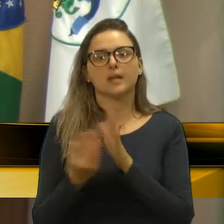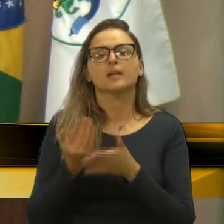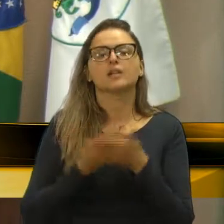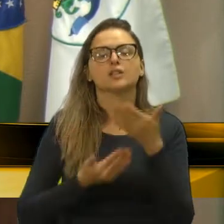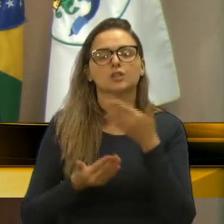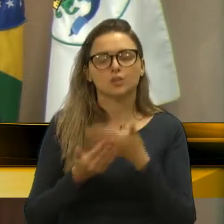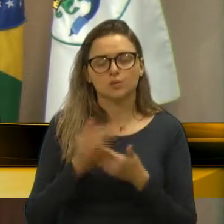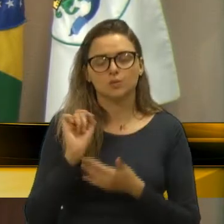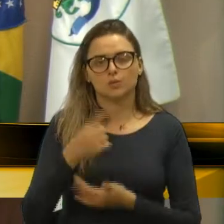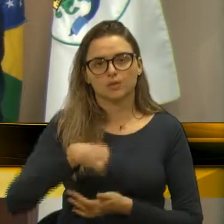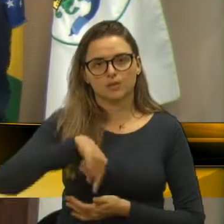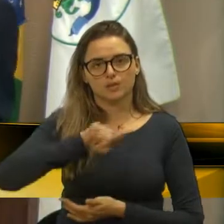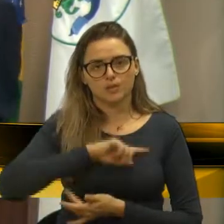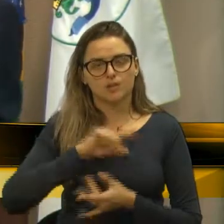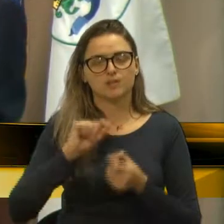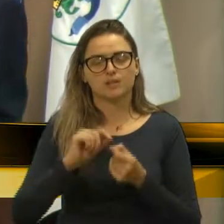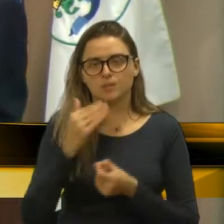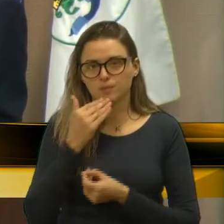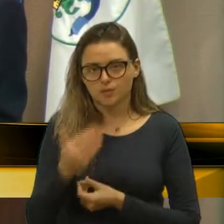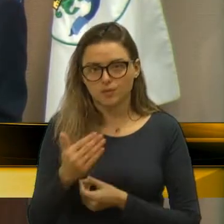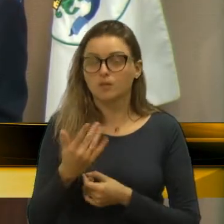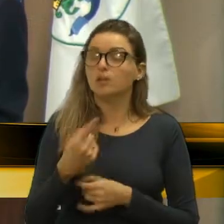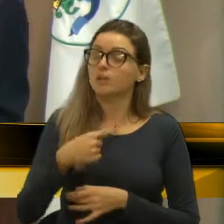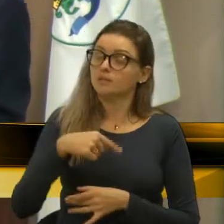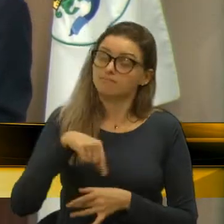cobrando aqui e que, muitas vezes,